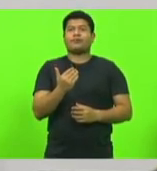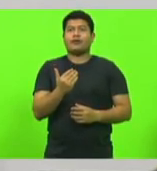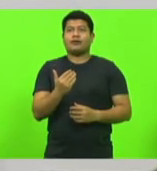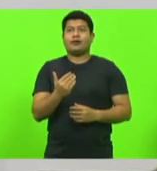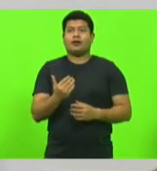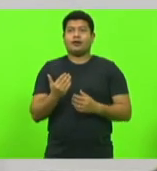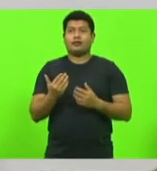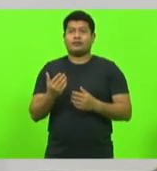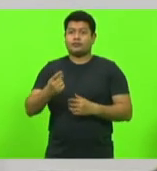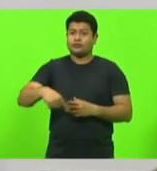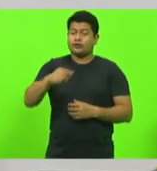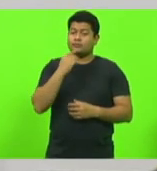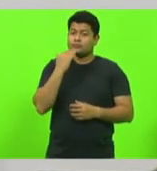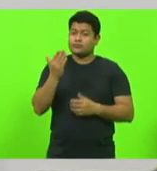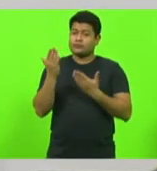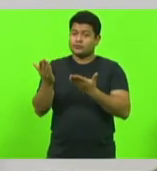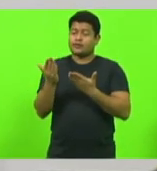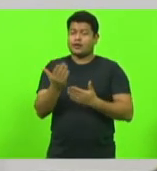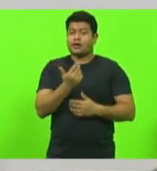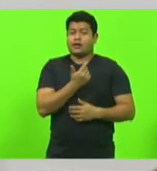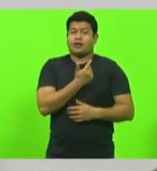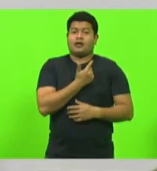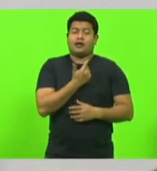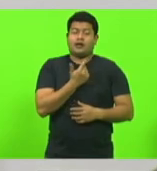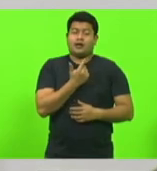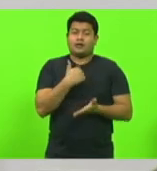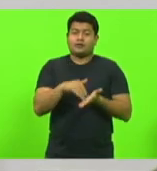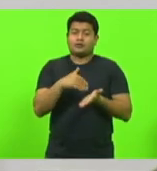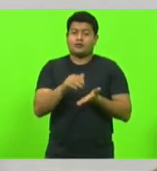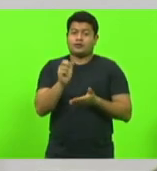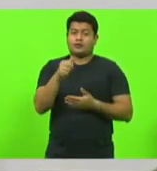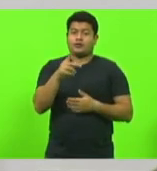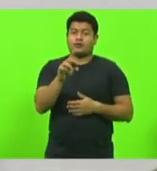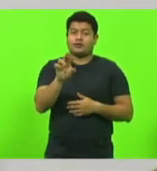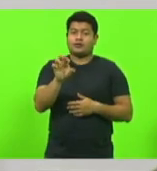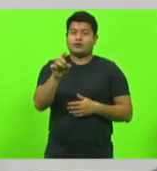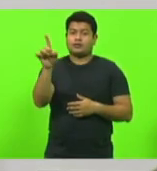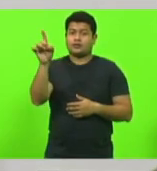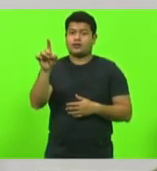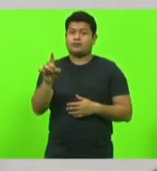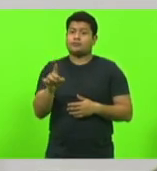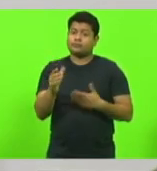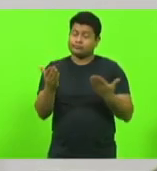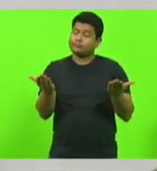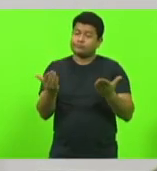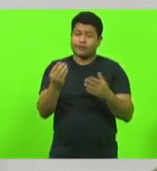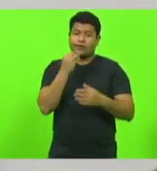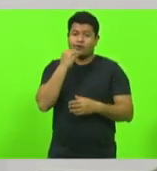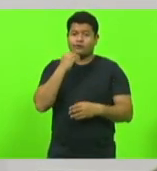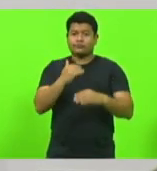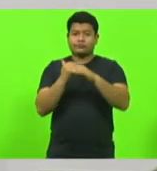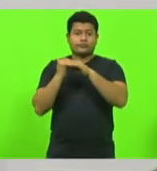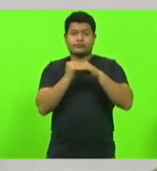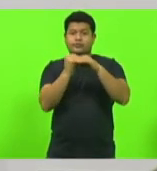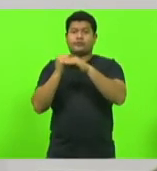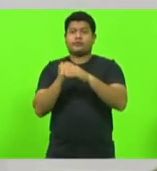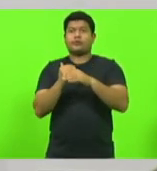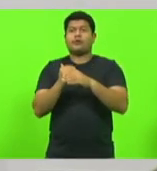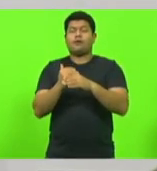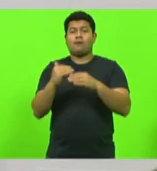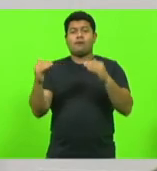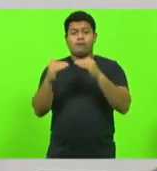rogamos ao secretário de Estado, André Mota, claro, com a anuência dos setores técnicos que precisam